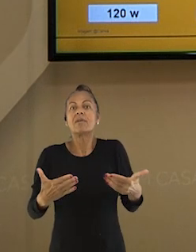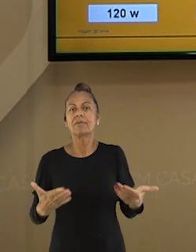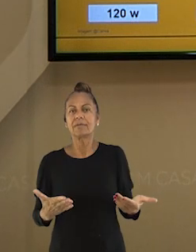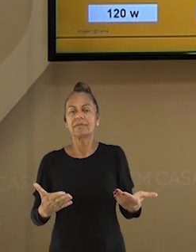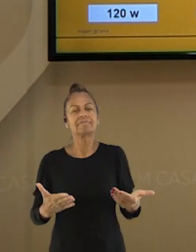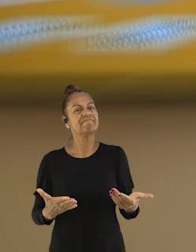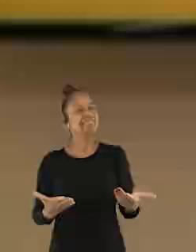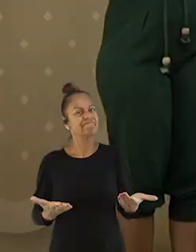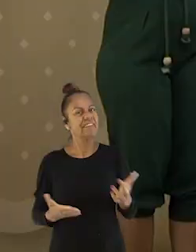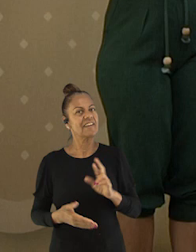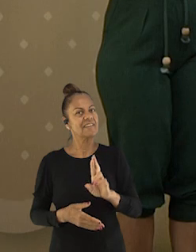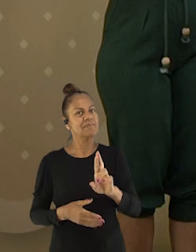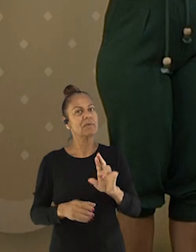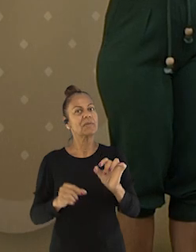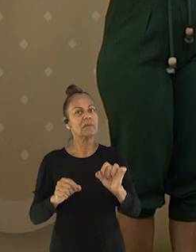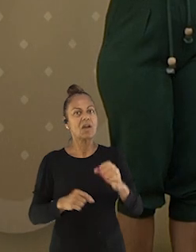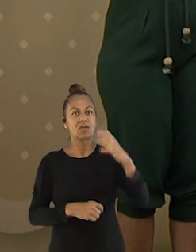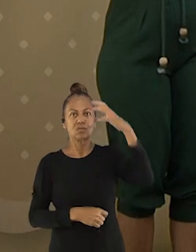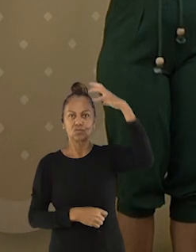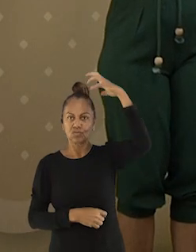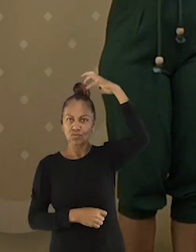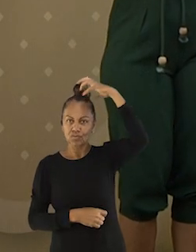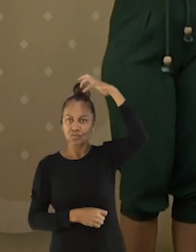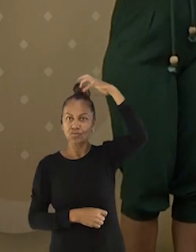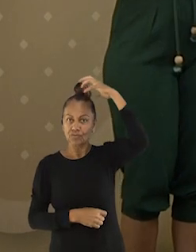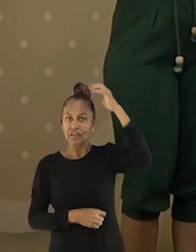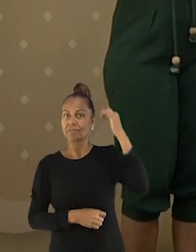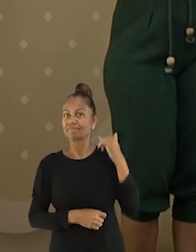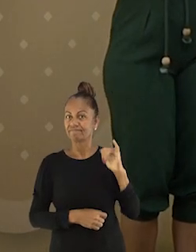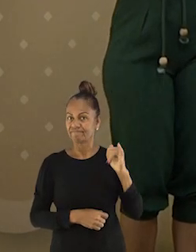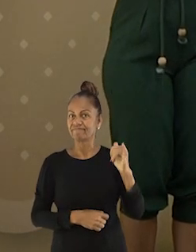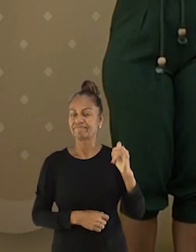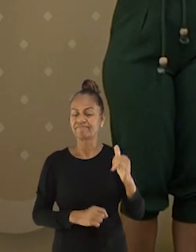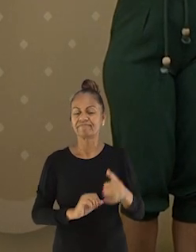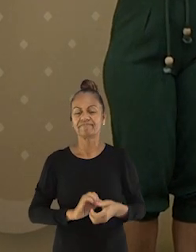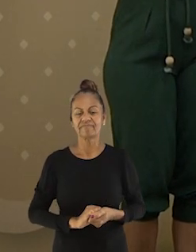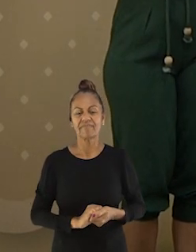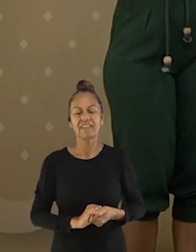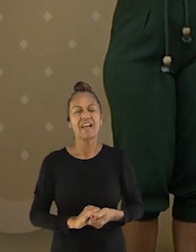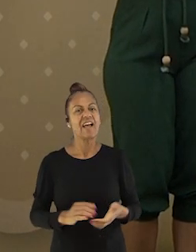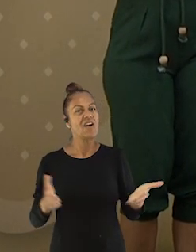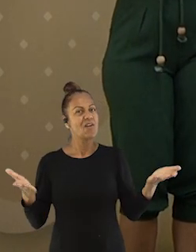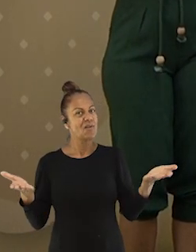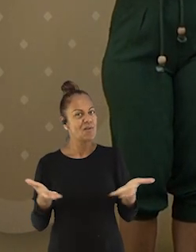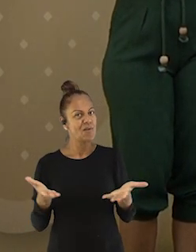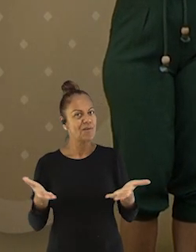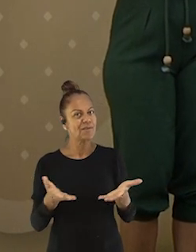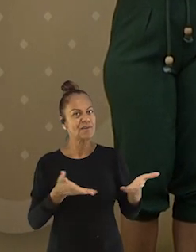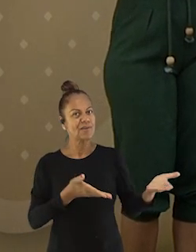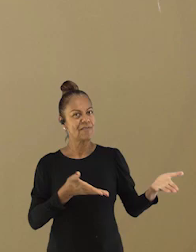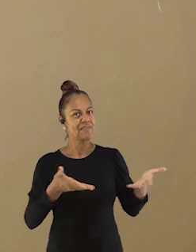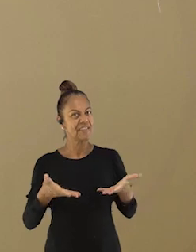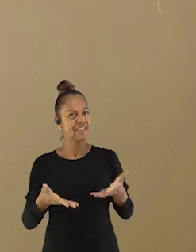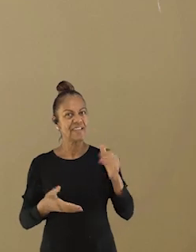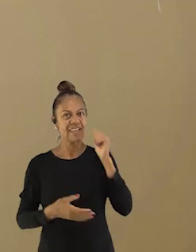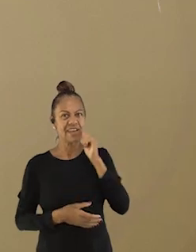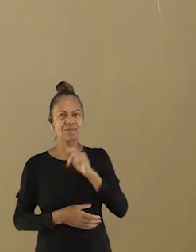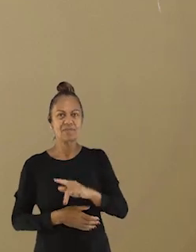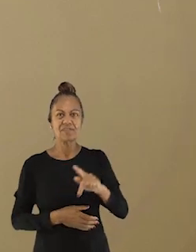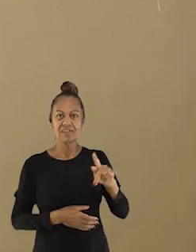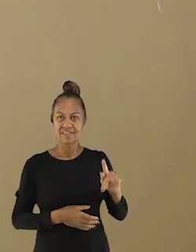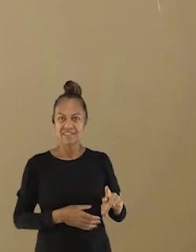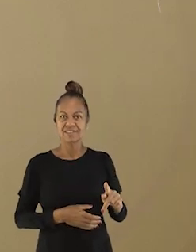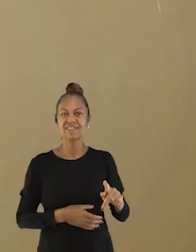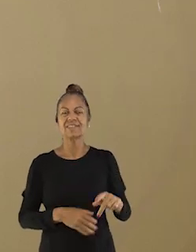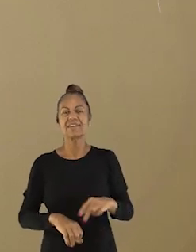elétrico. Então, para calcular o consumo de energia de sua residência, eu convidei a professora Josiane